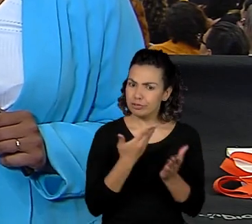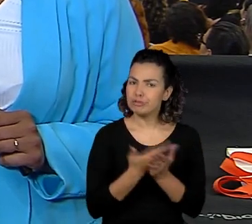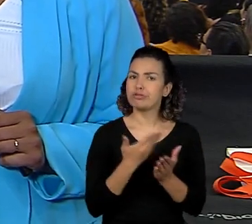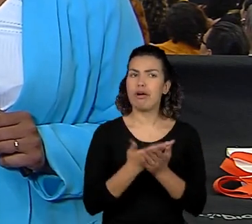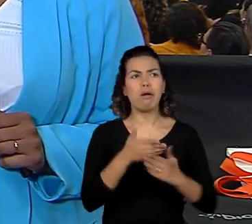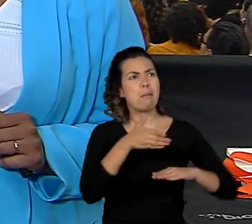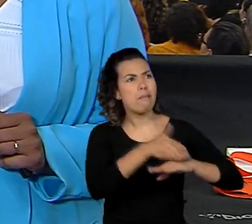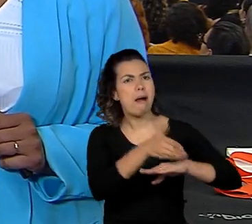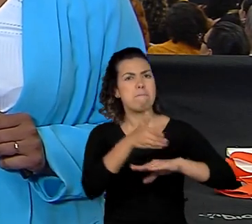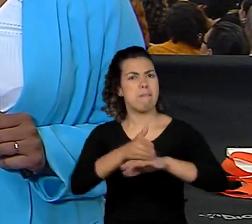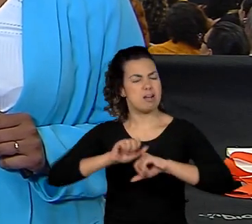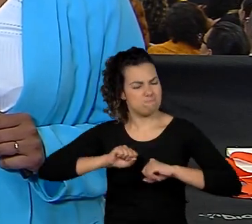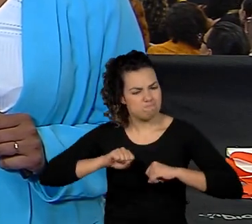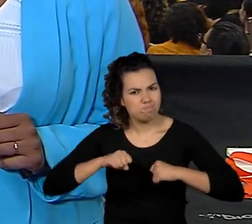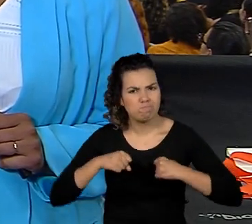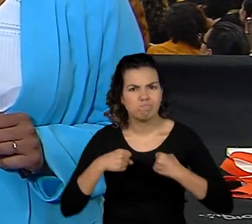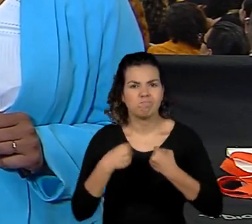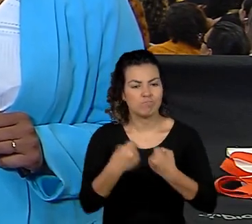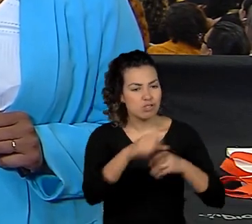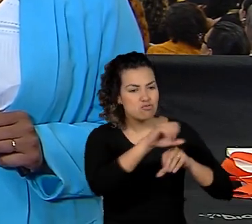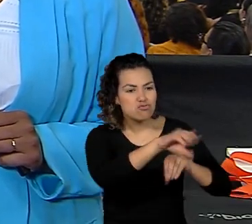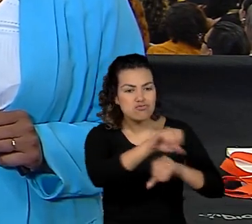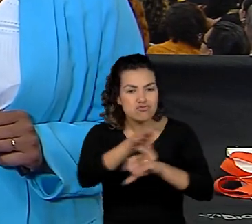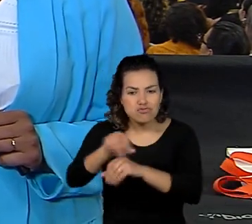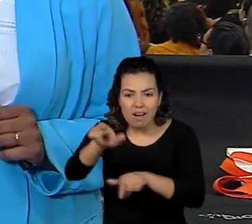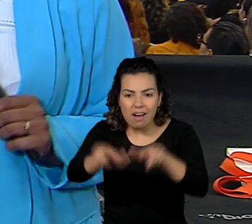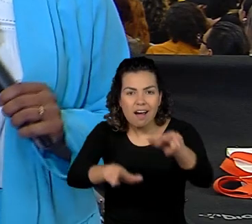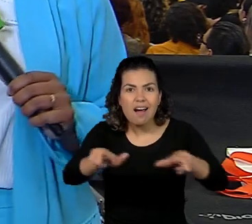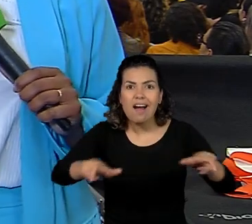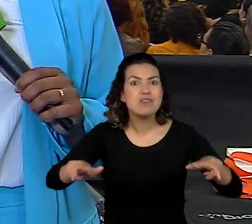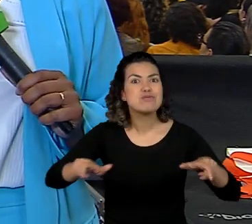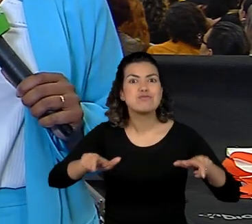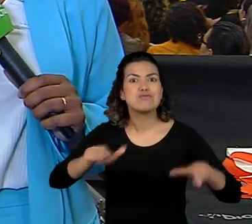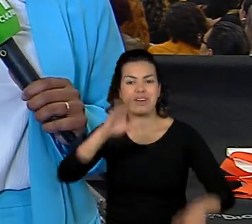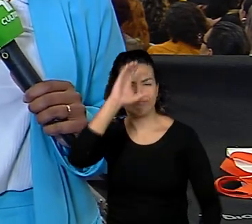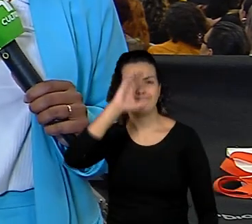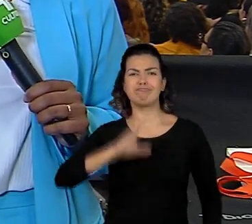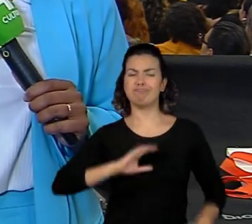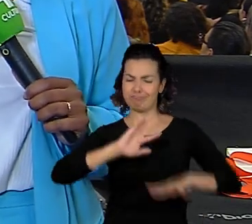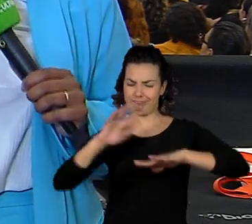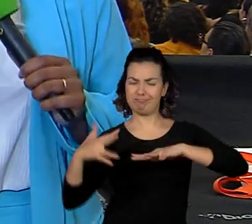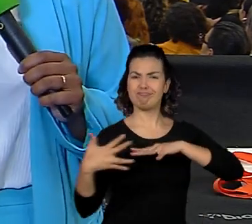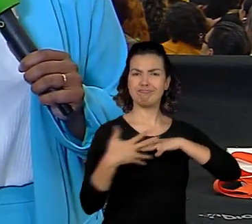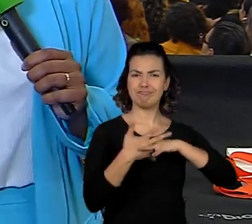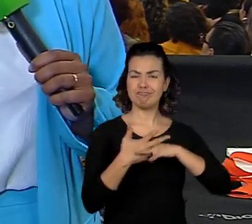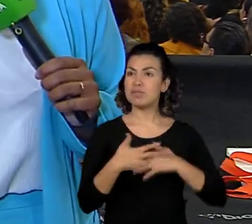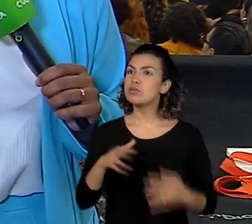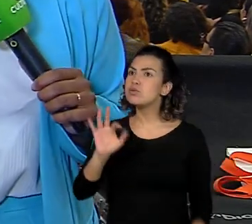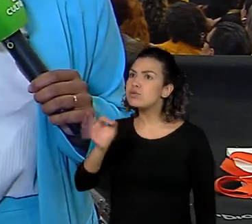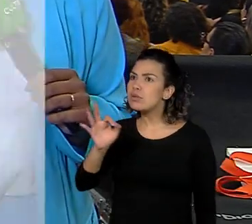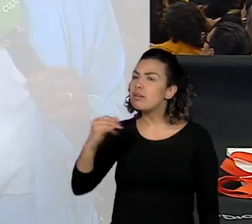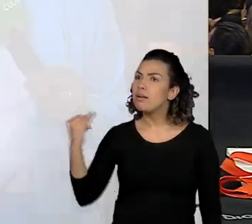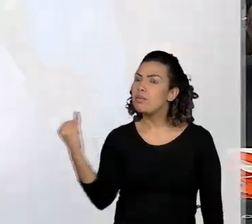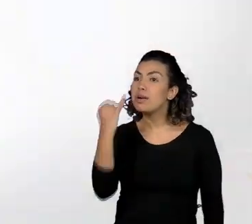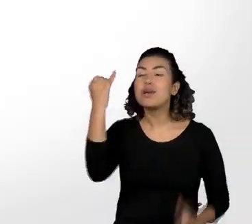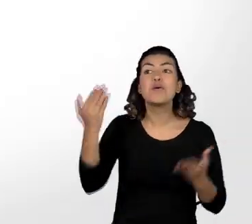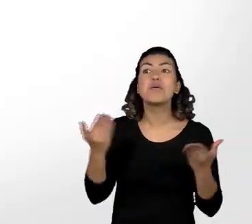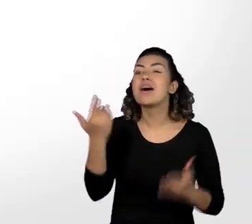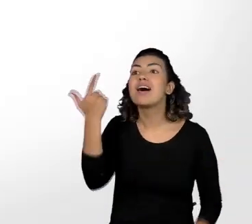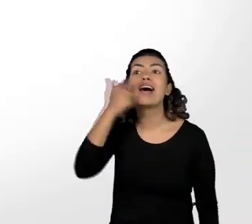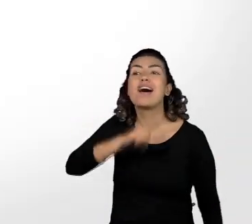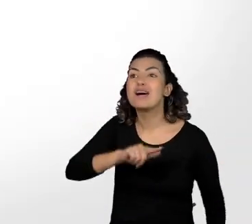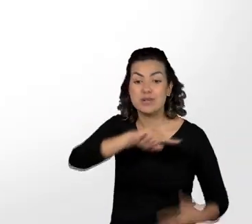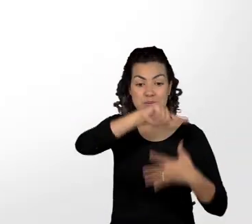dia, dando o melhor de si e formando cidadãos melhores. É verdade. Diante de tanta importância, cinco homenageados nessa